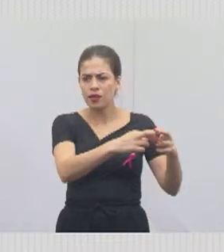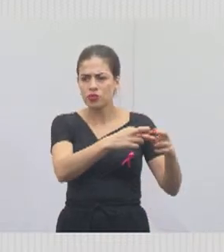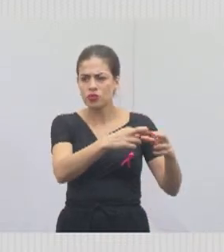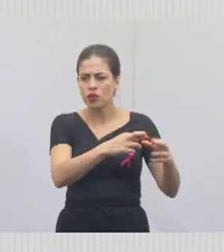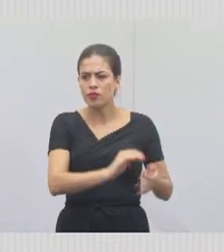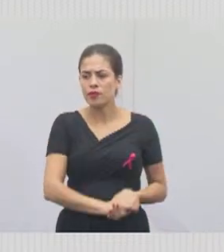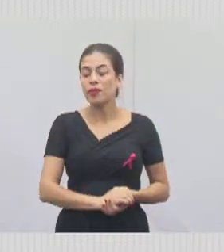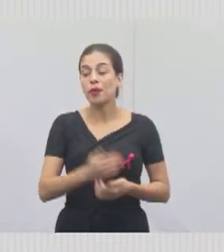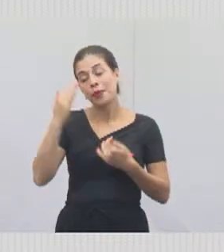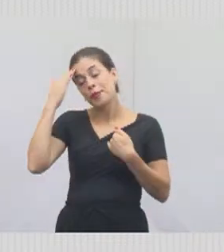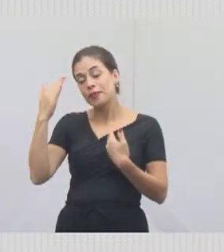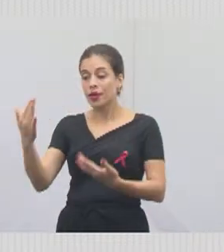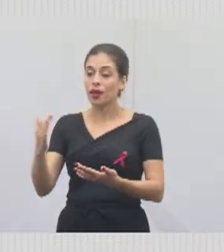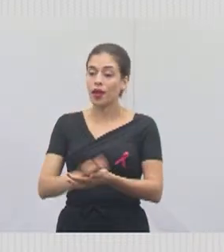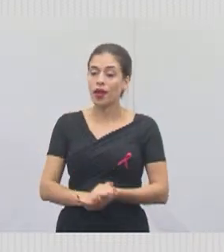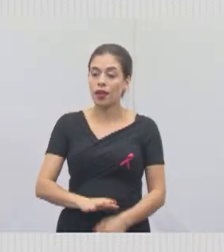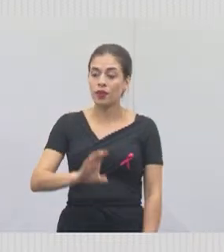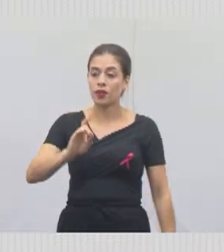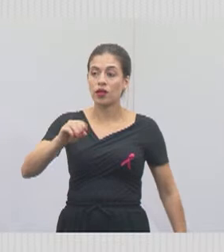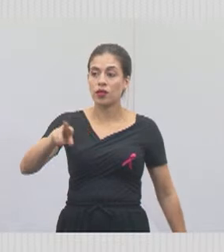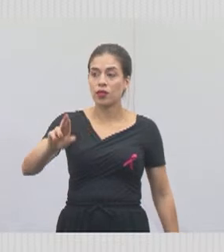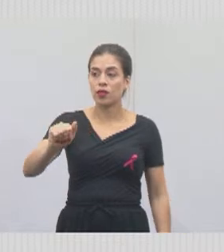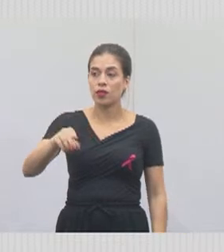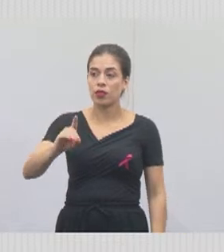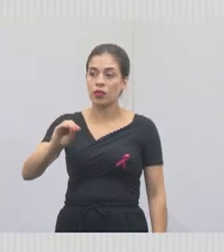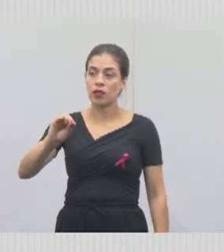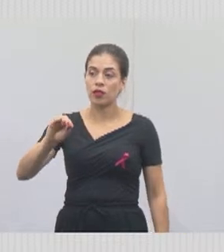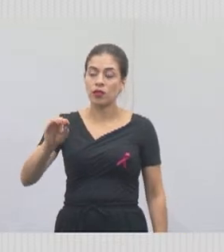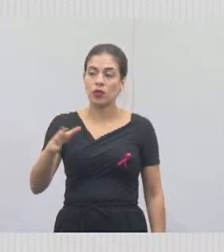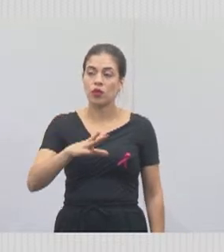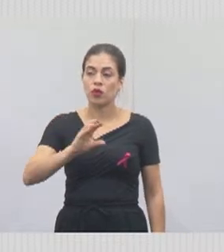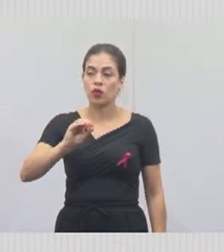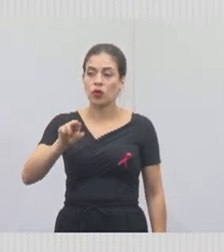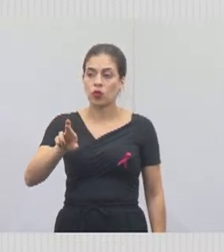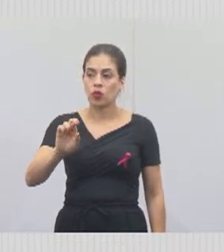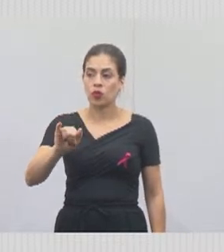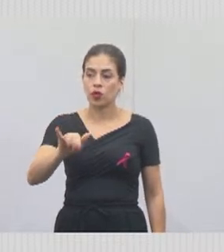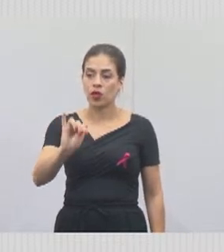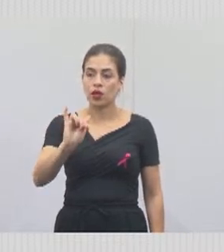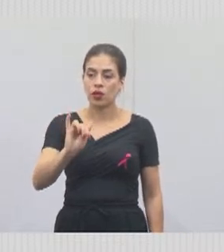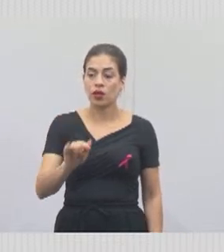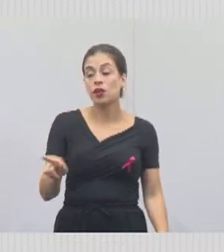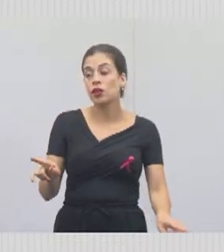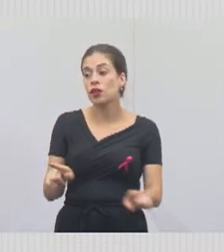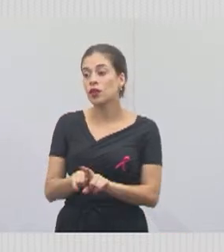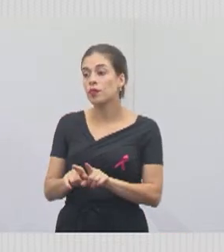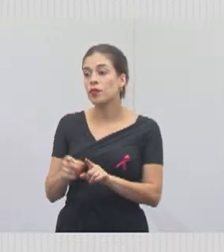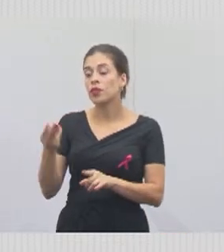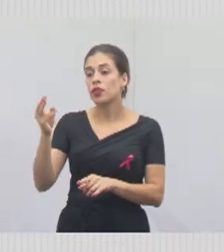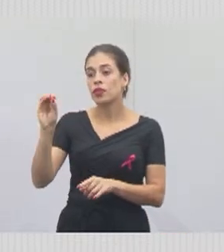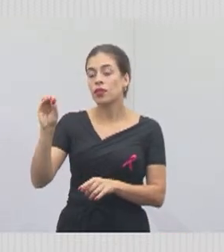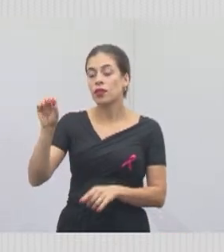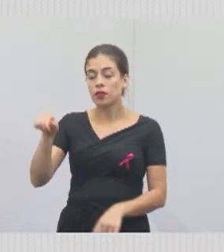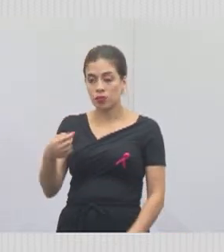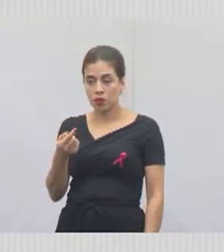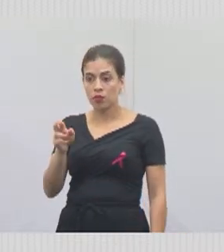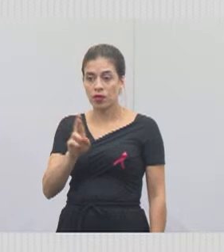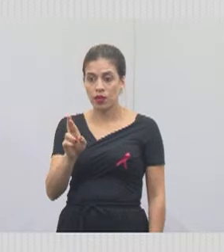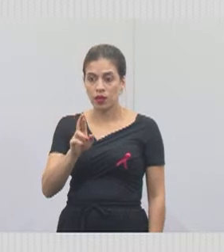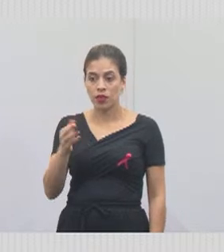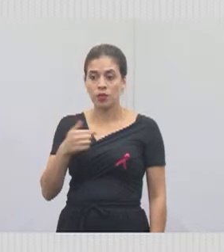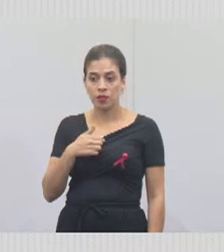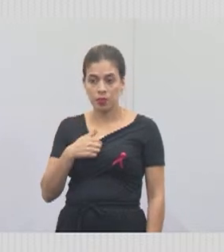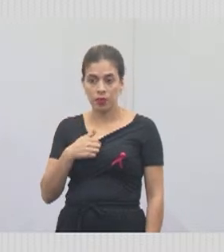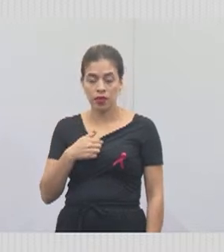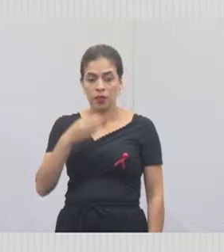obrigado, Eduardo Cury. E, além dessa emenda de 300 mil reais para mim e para a Maria Amélia,